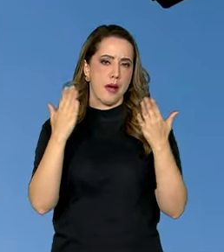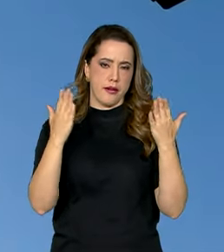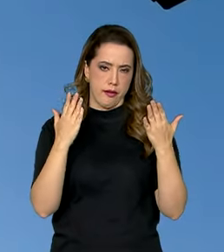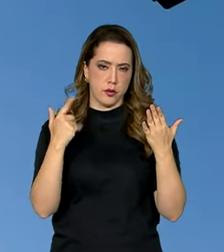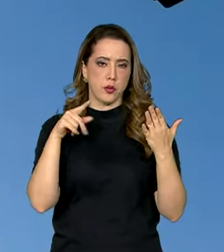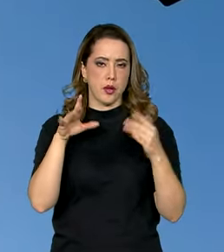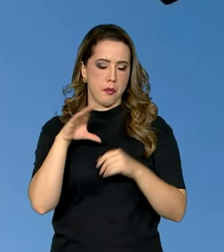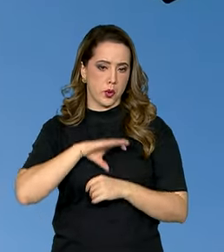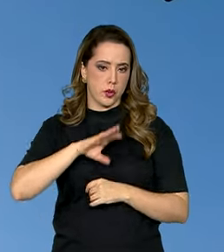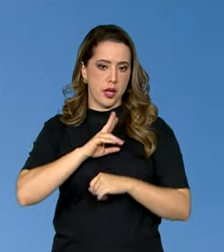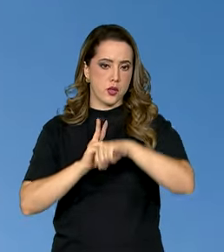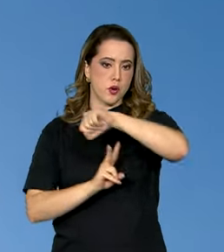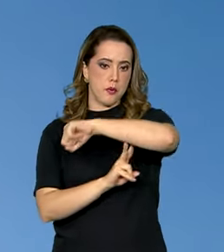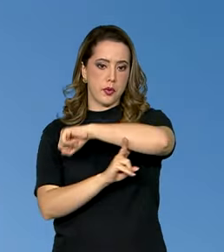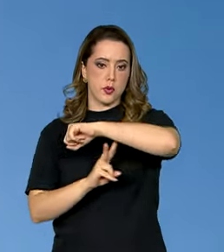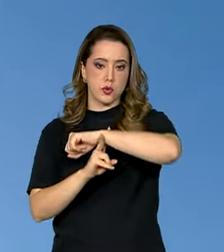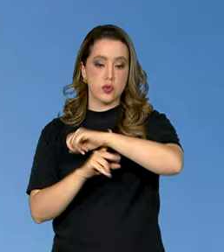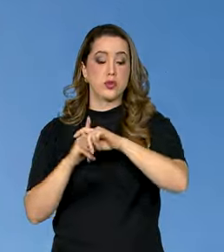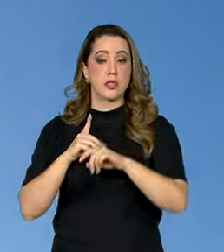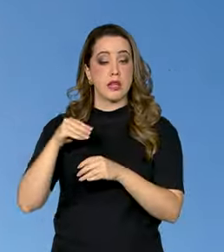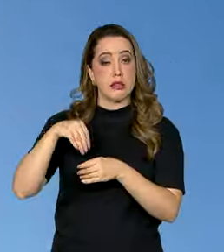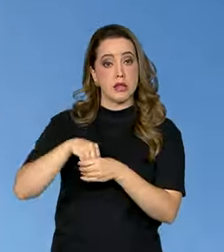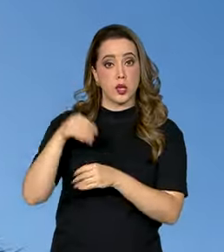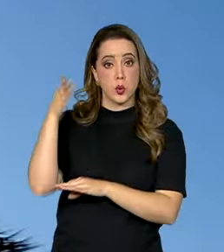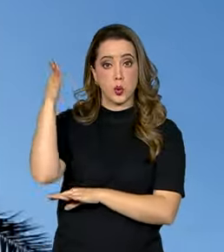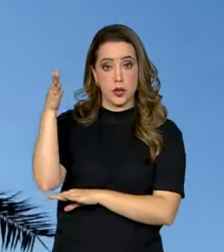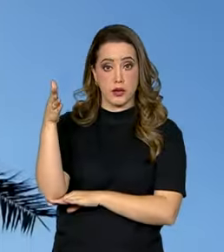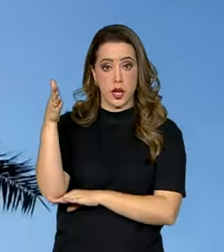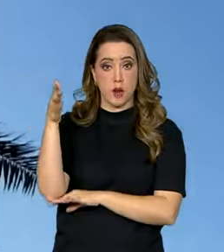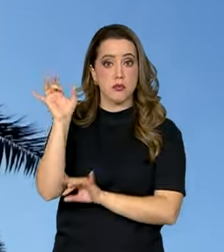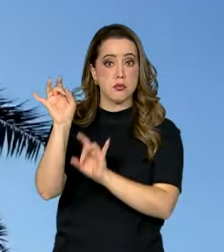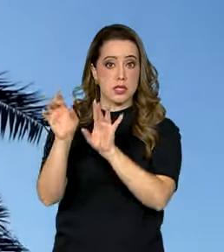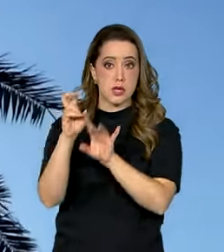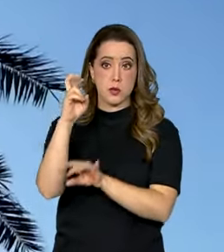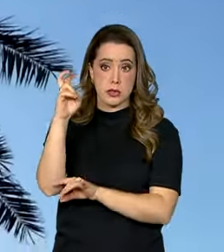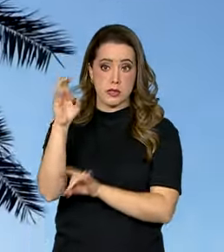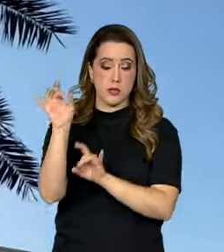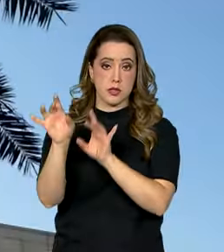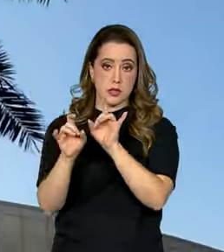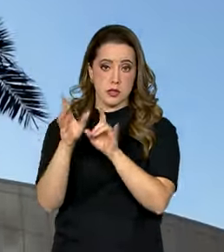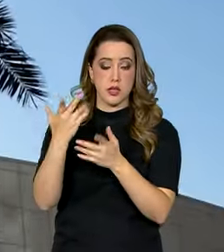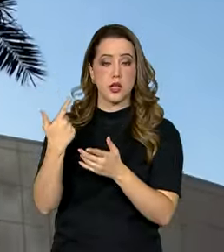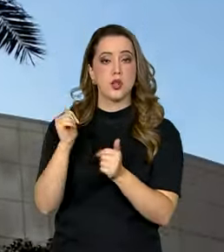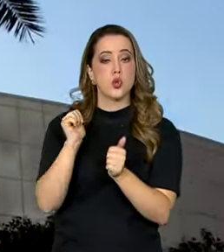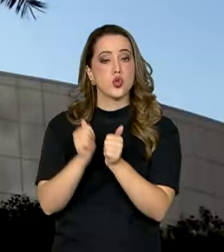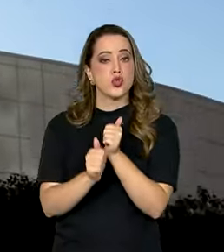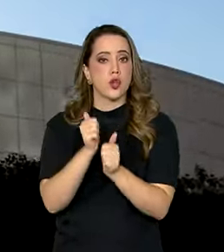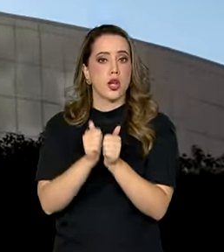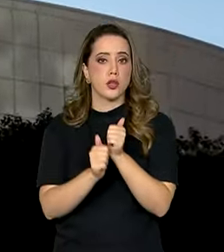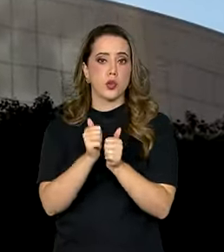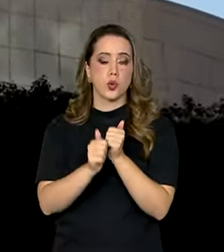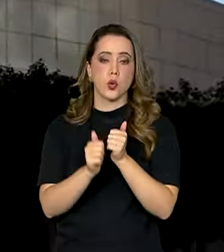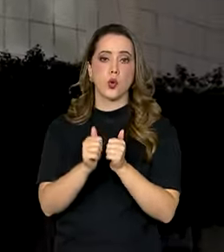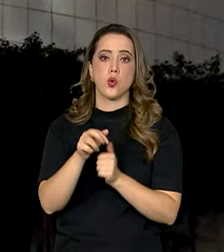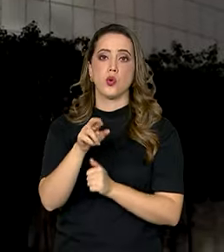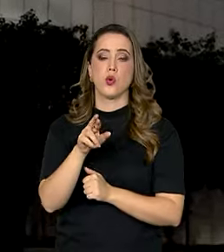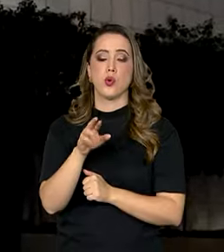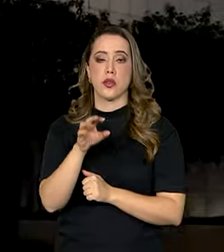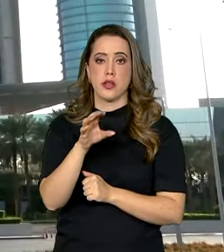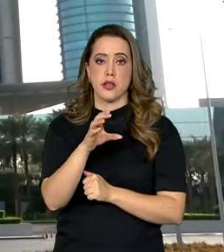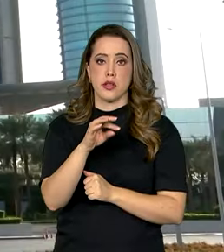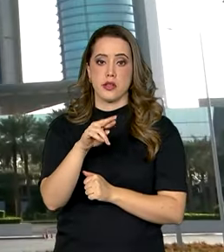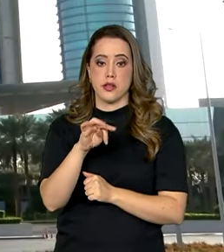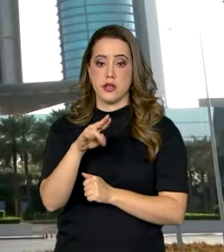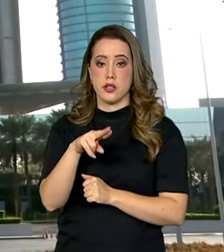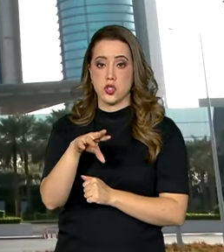aérea, e abriga ainda um hotel cinco estrelas, onde o jogador de futebol Cristiano Ronaldo se hospedou com a família quando chegou à